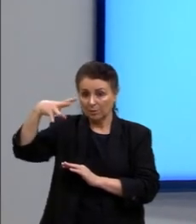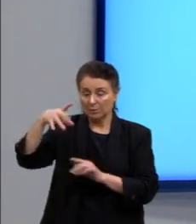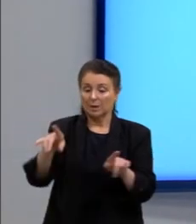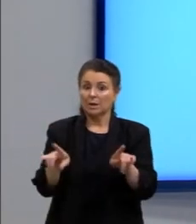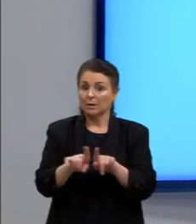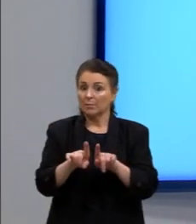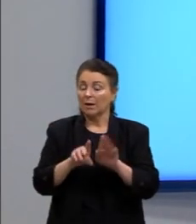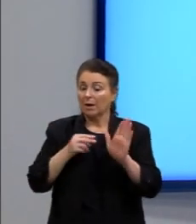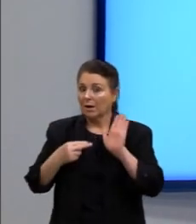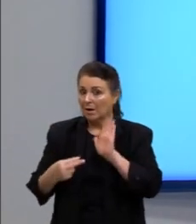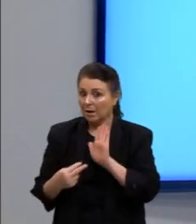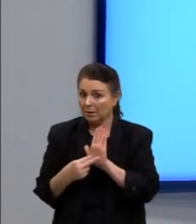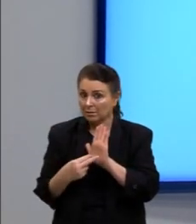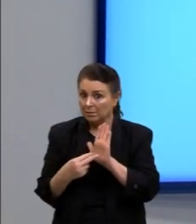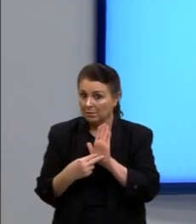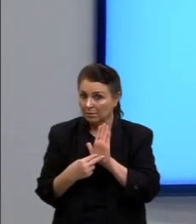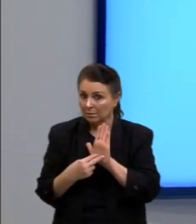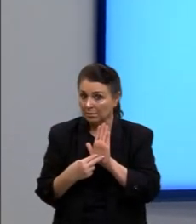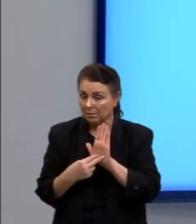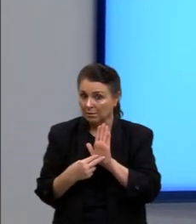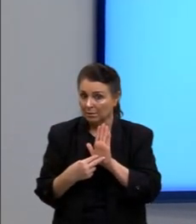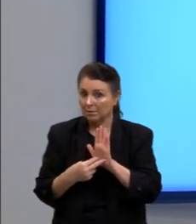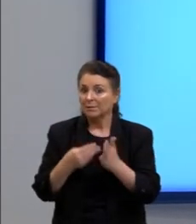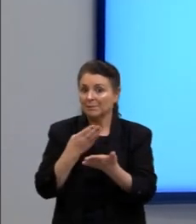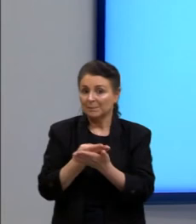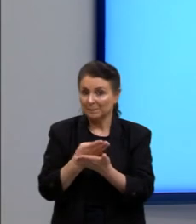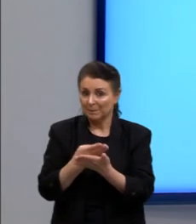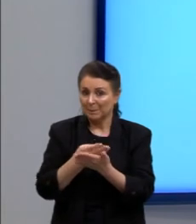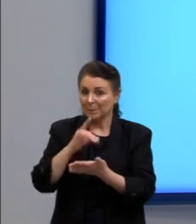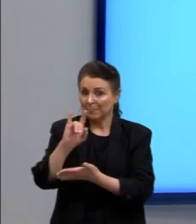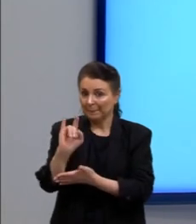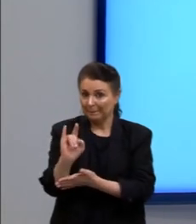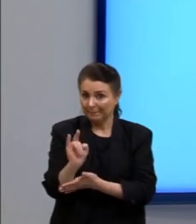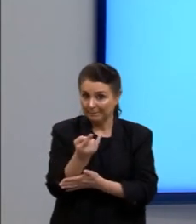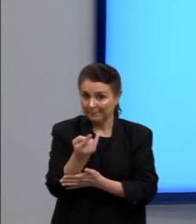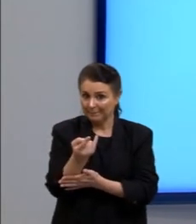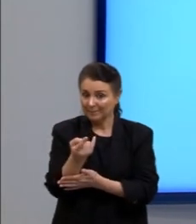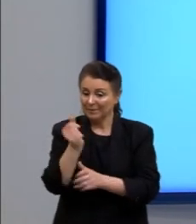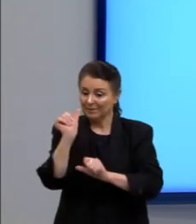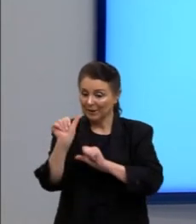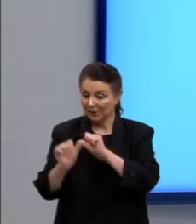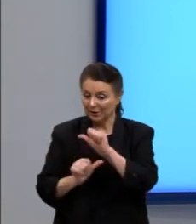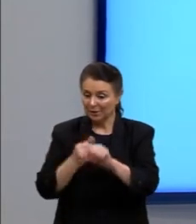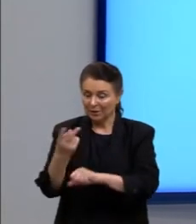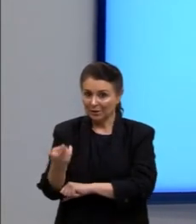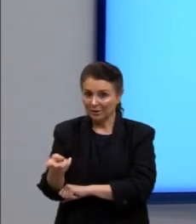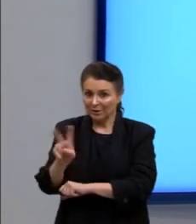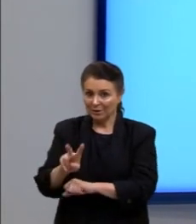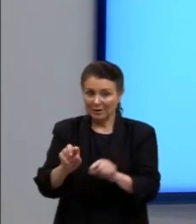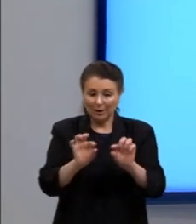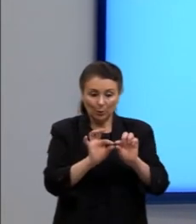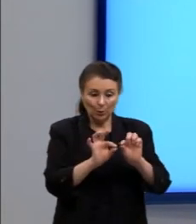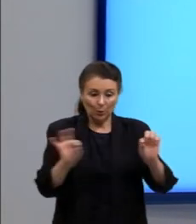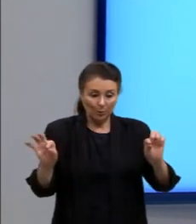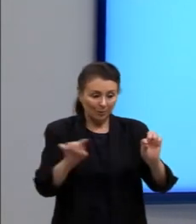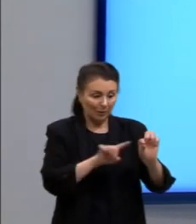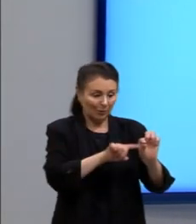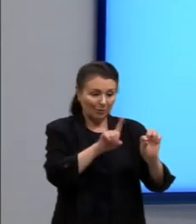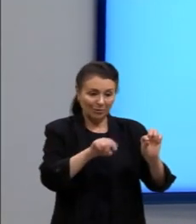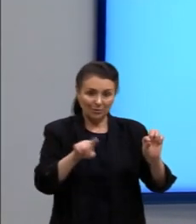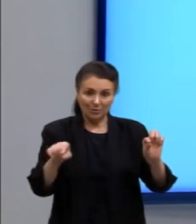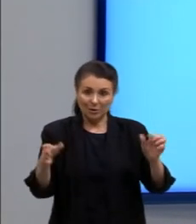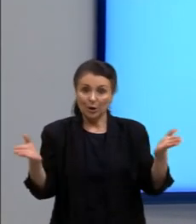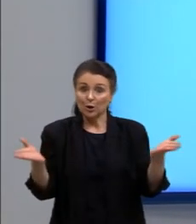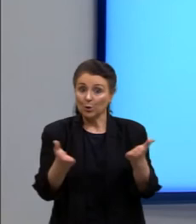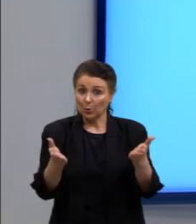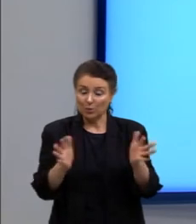para essa questão aqui que a gente falou na última aula, que estava invertido, né? A gente falou, na verdade, de comprimento de onda e hoje a vai falar sobre a